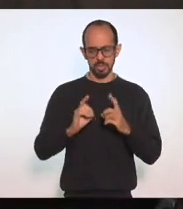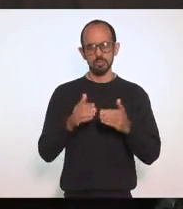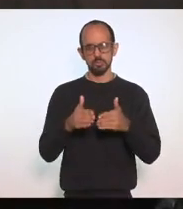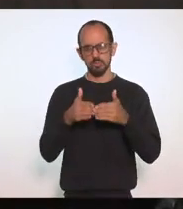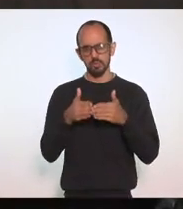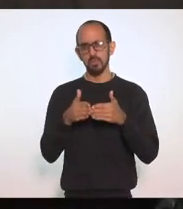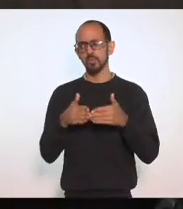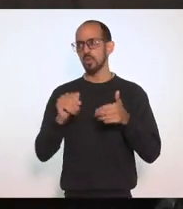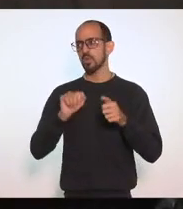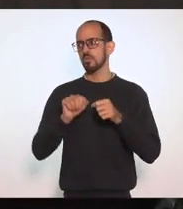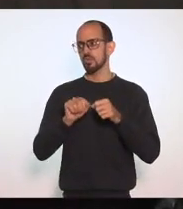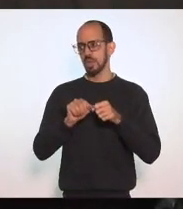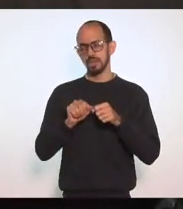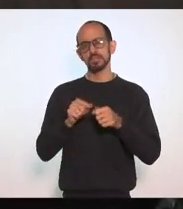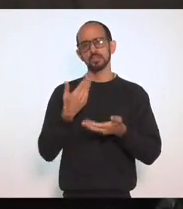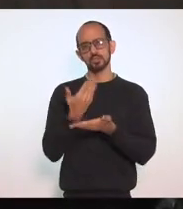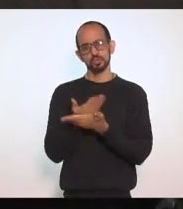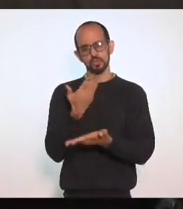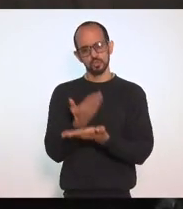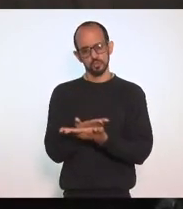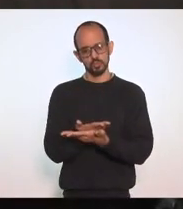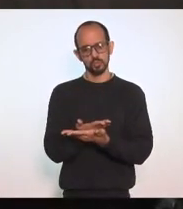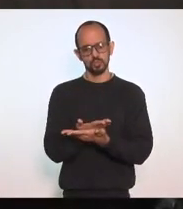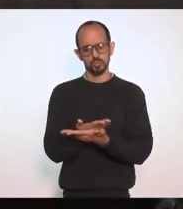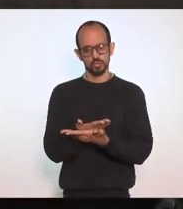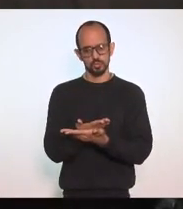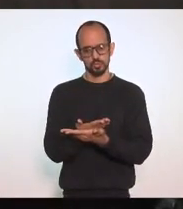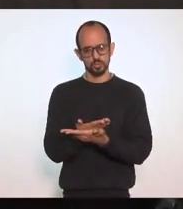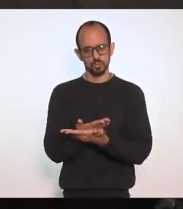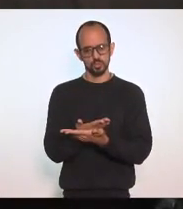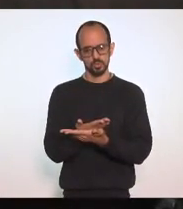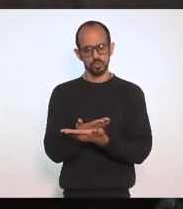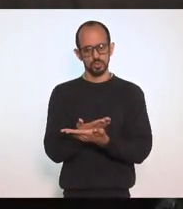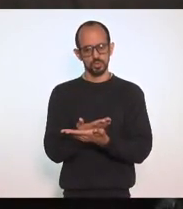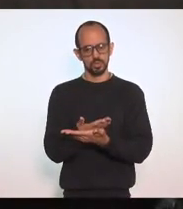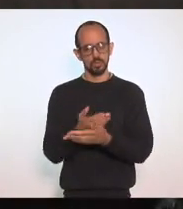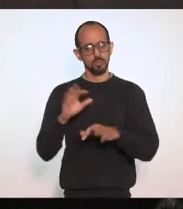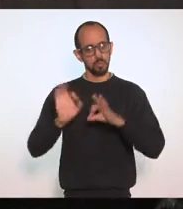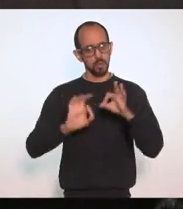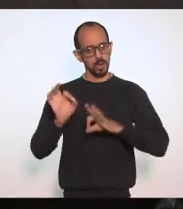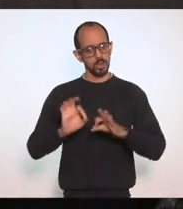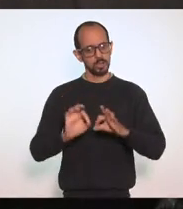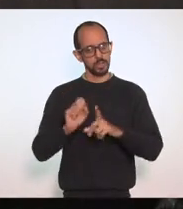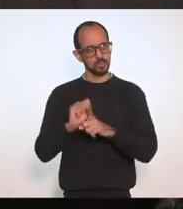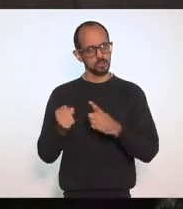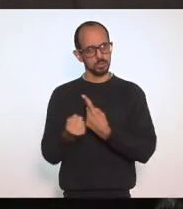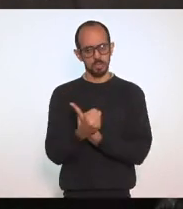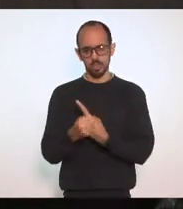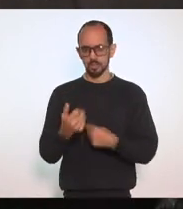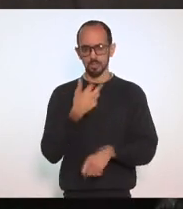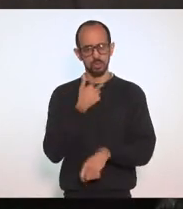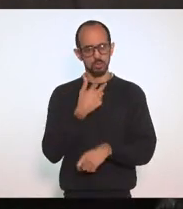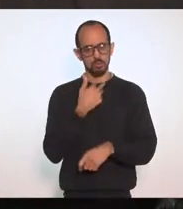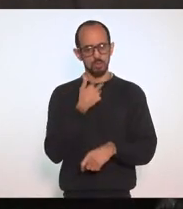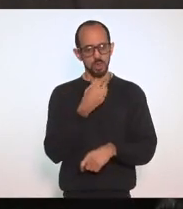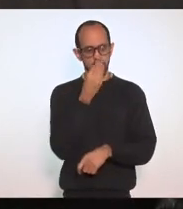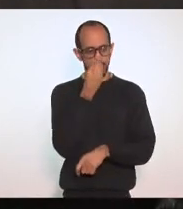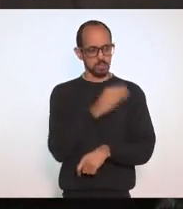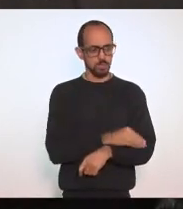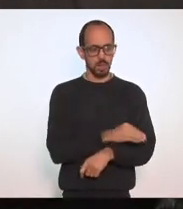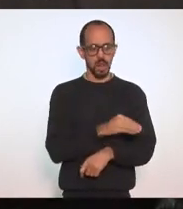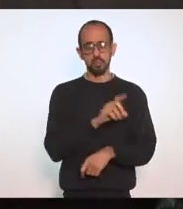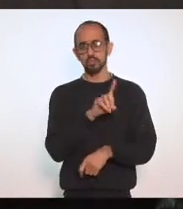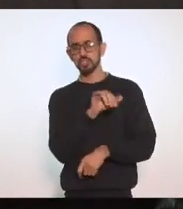Façam as emendas Mas a precisa dizer Uma palavra clara E organizar a sociedade Não dá para as famílias Ficarem sem saber O vai fazer Um dia pode